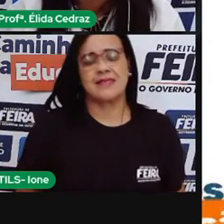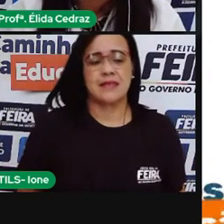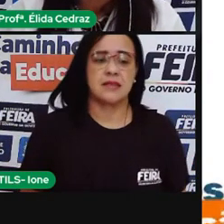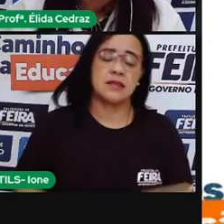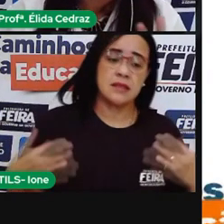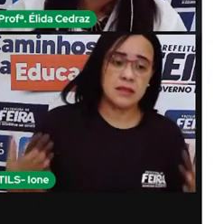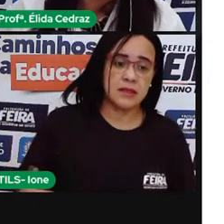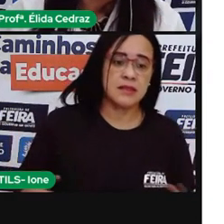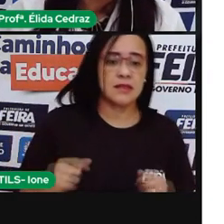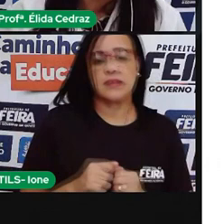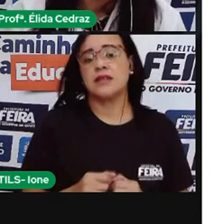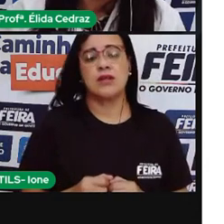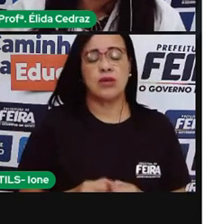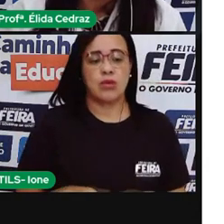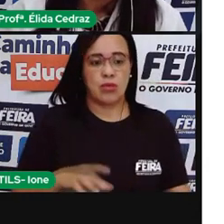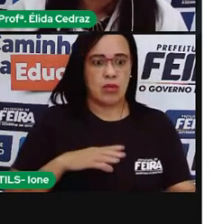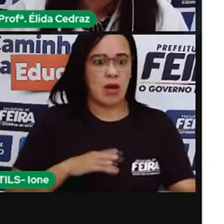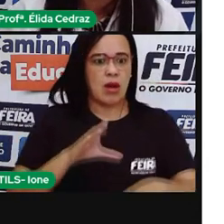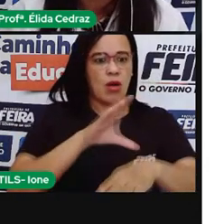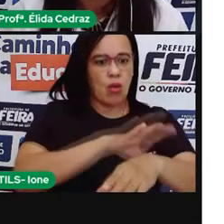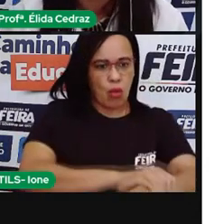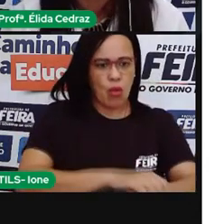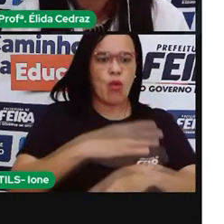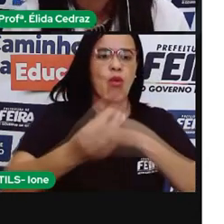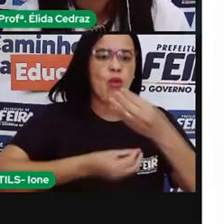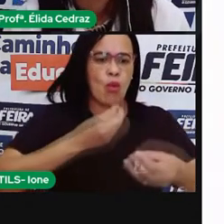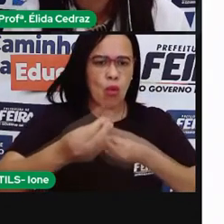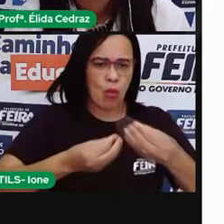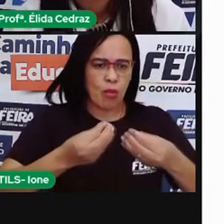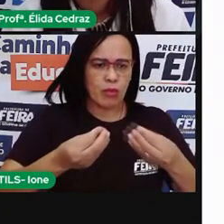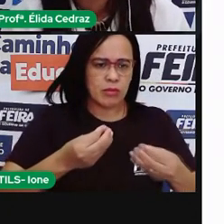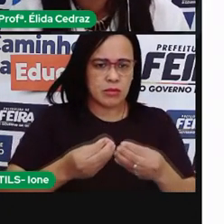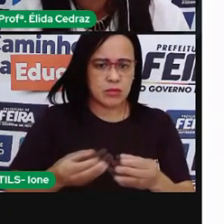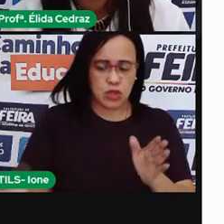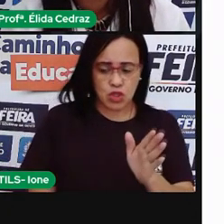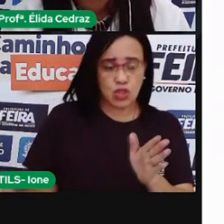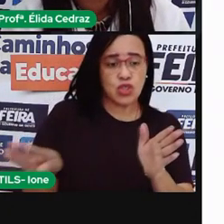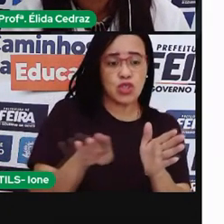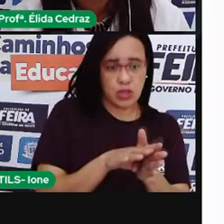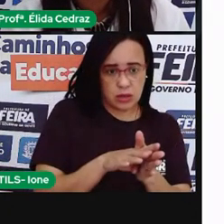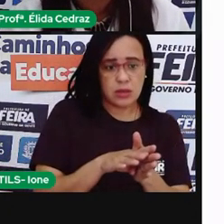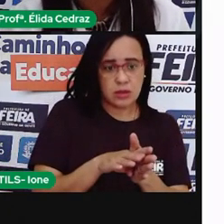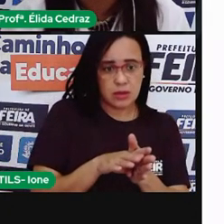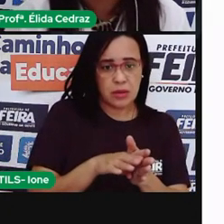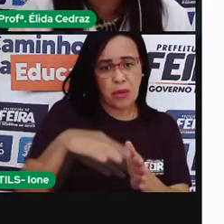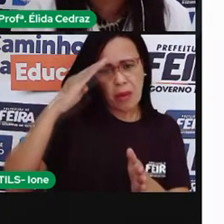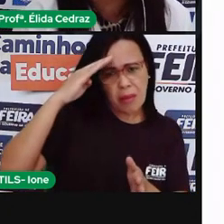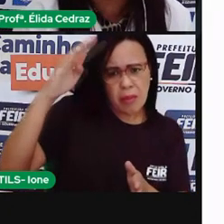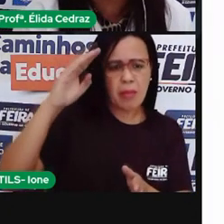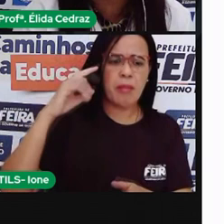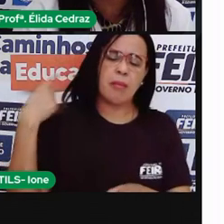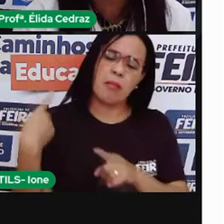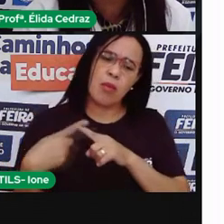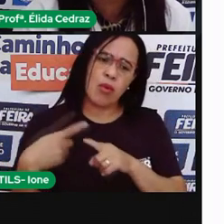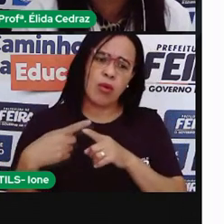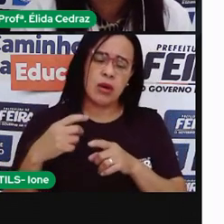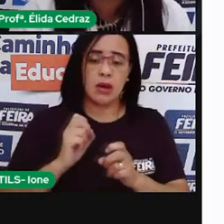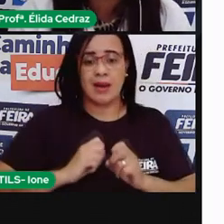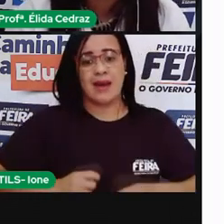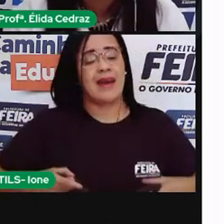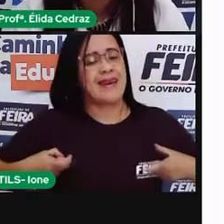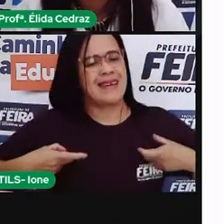que mais migraram para cá, principalmente por causa das guerras na Europa. As contribuições